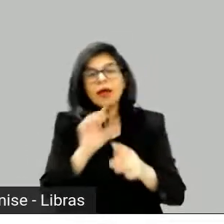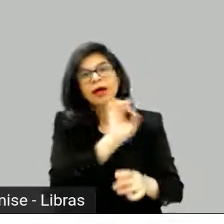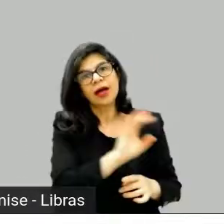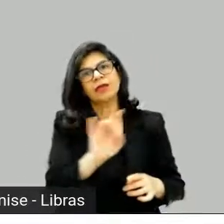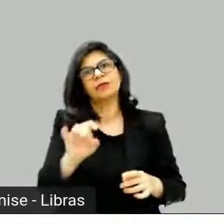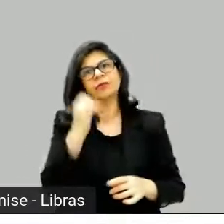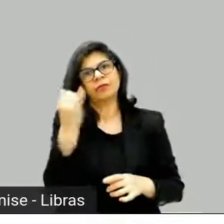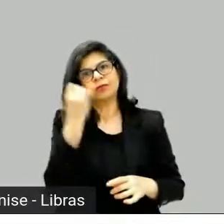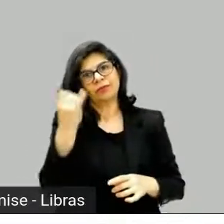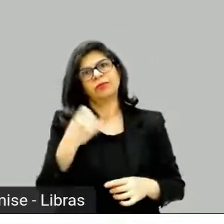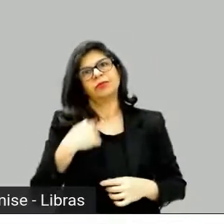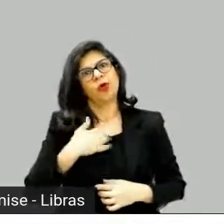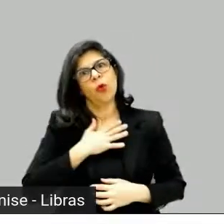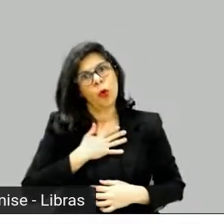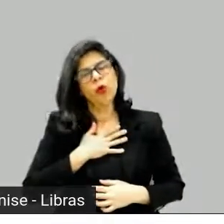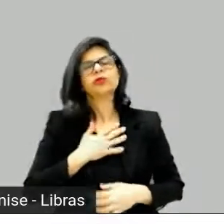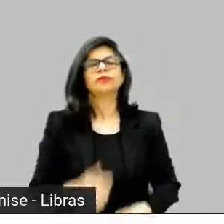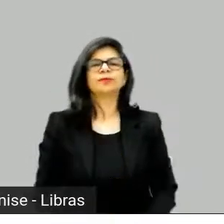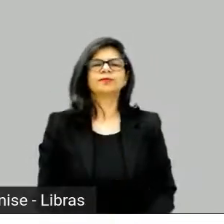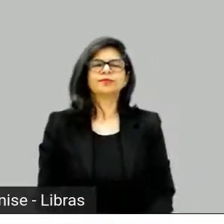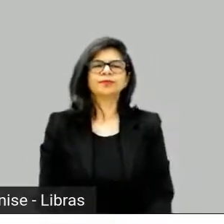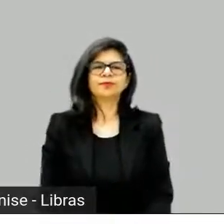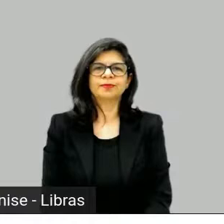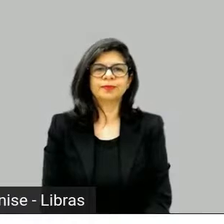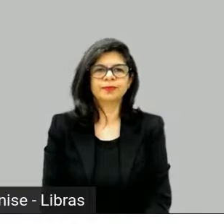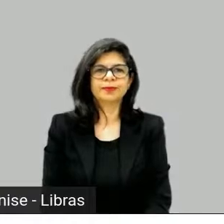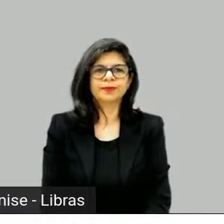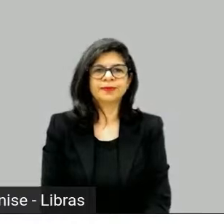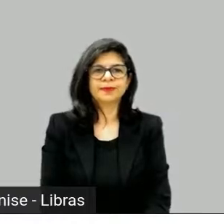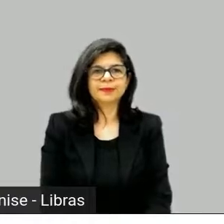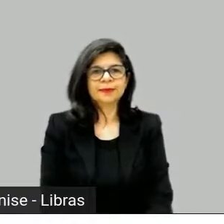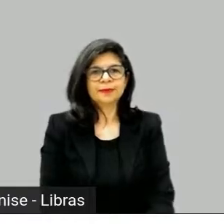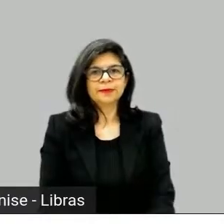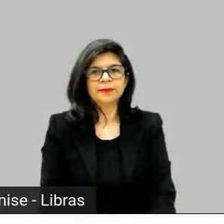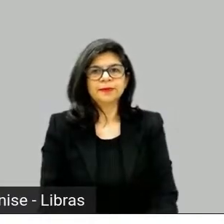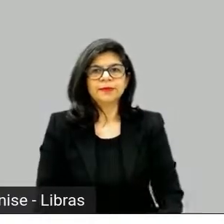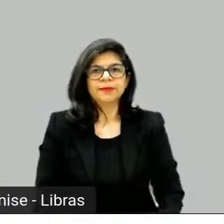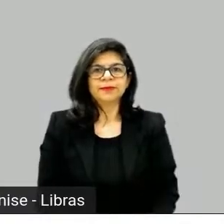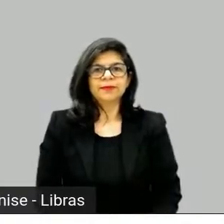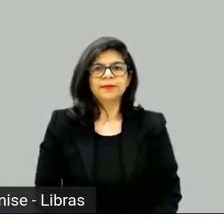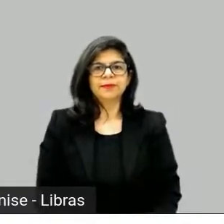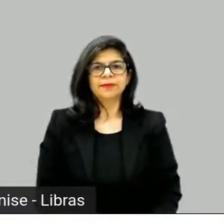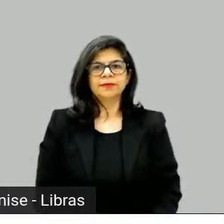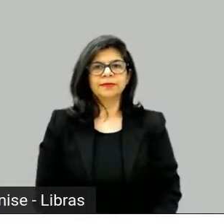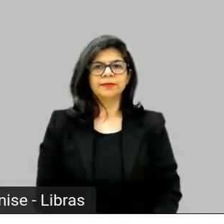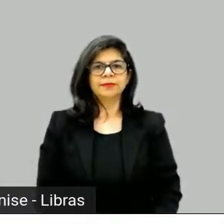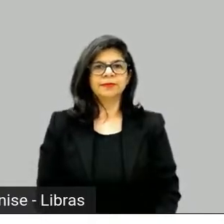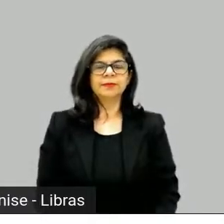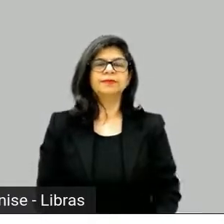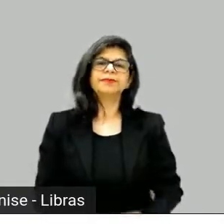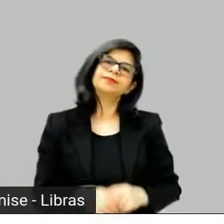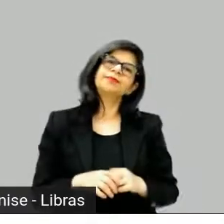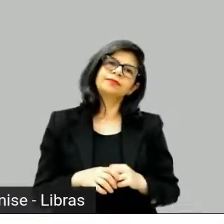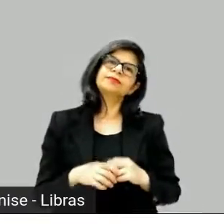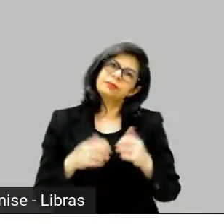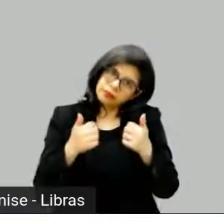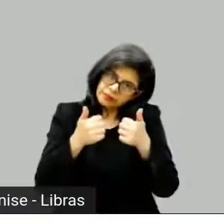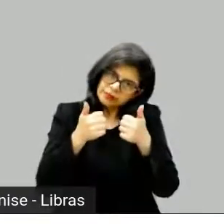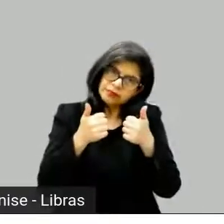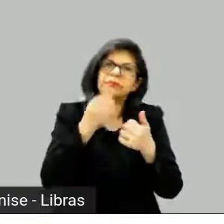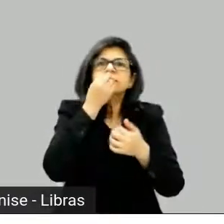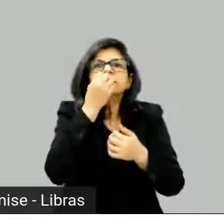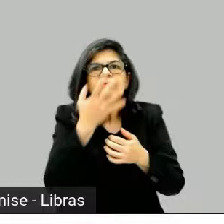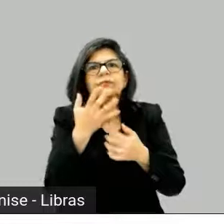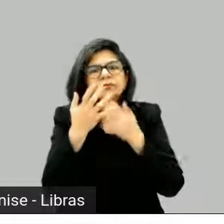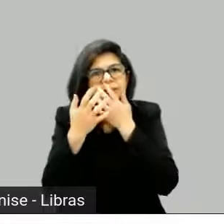Bom, peraí, então deixa eu só pensar aqui. Ele falou, então, você respondeu essa questão da estrutura, midpoint, do